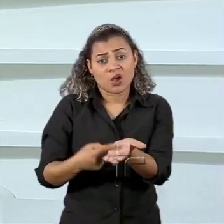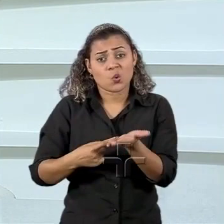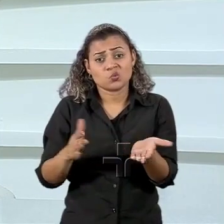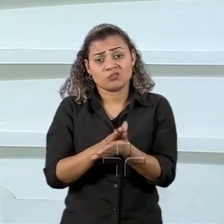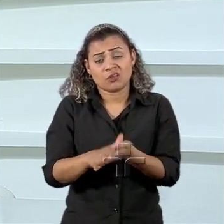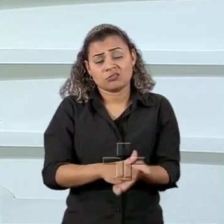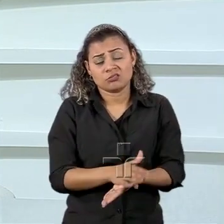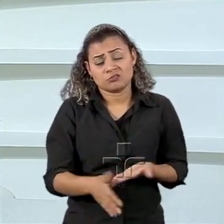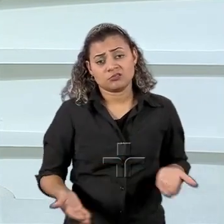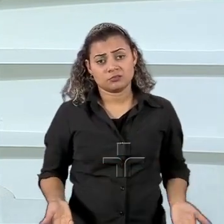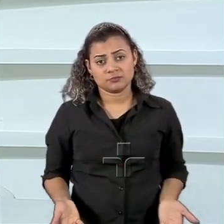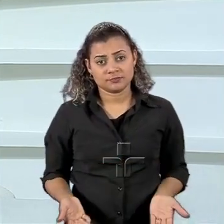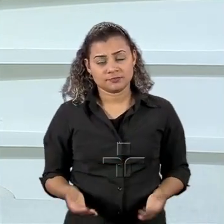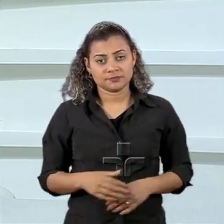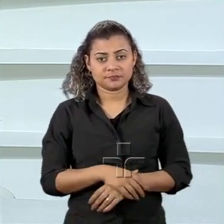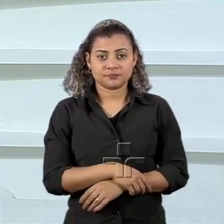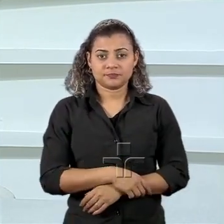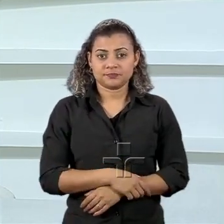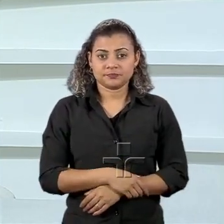Veja,